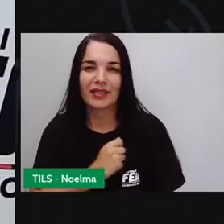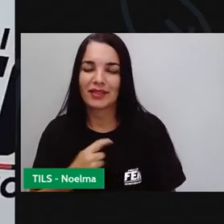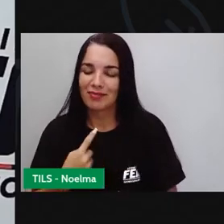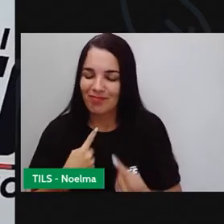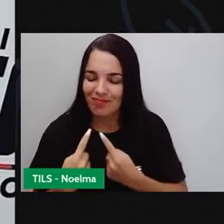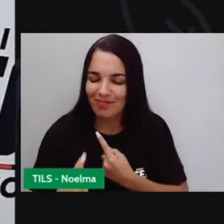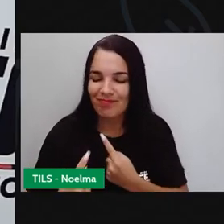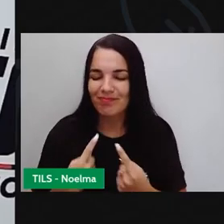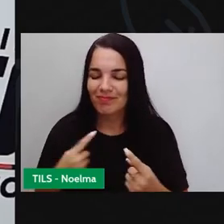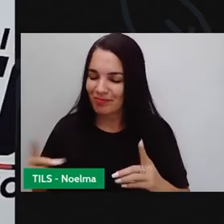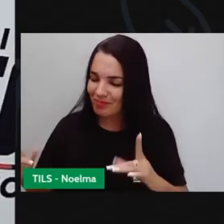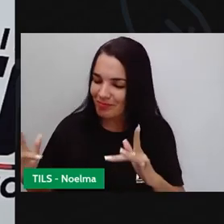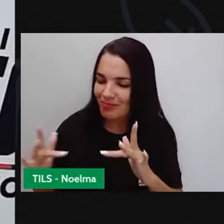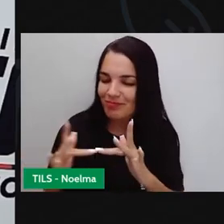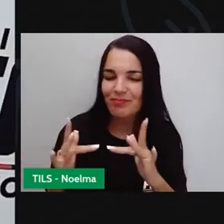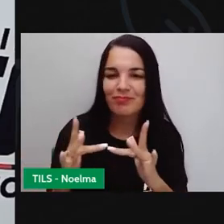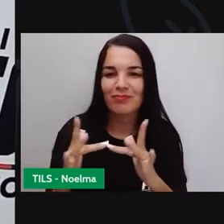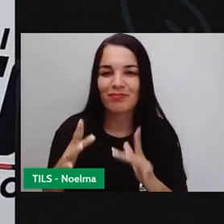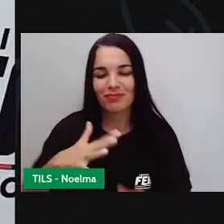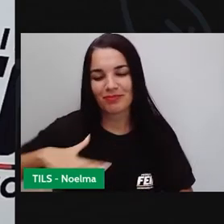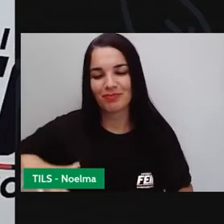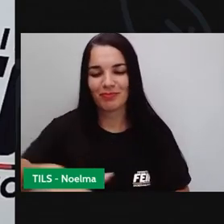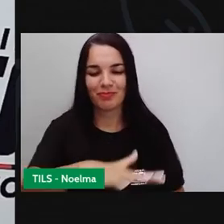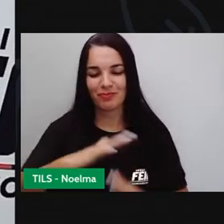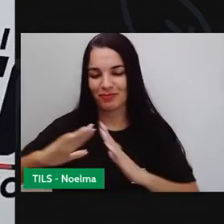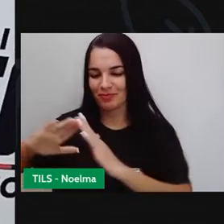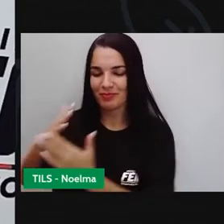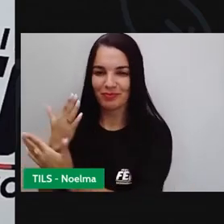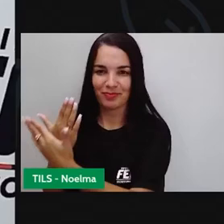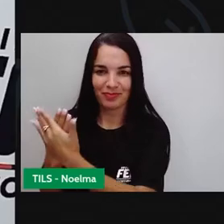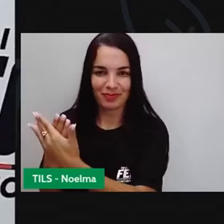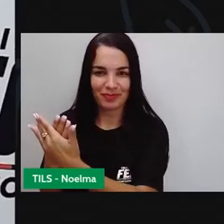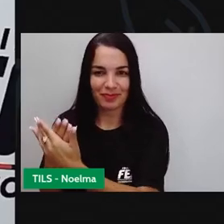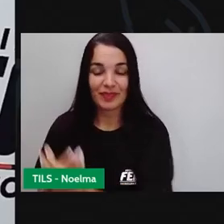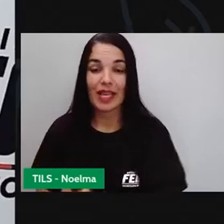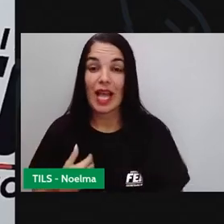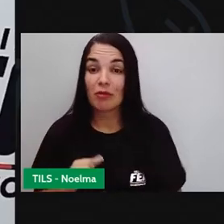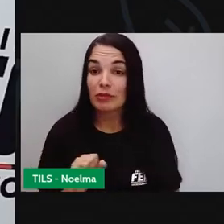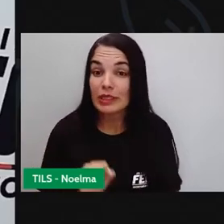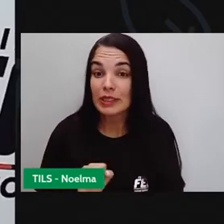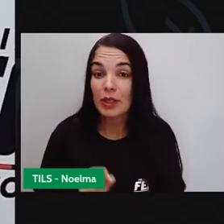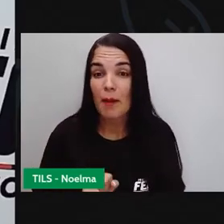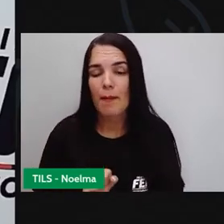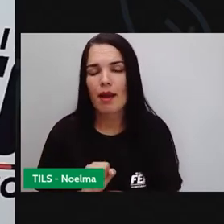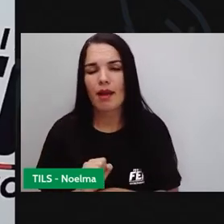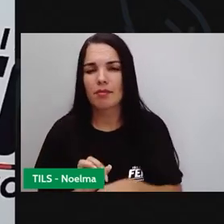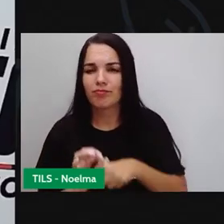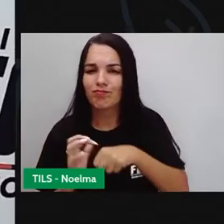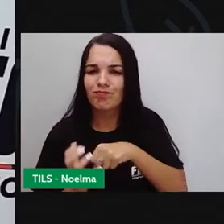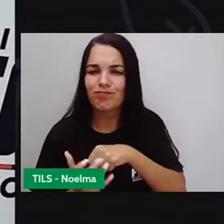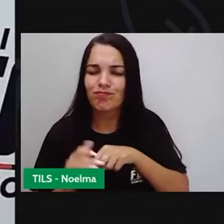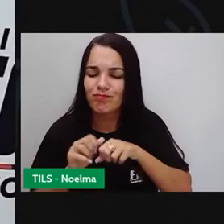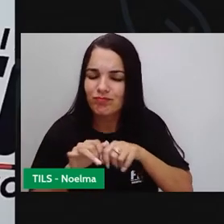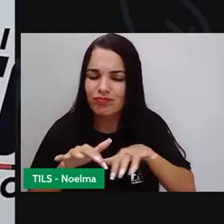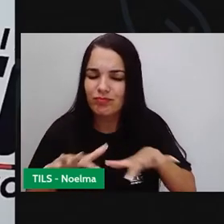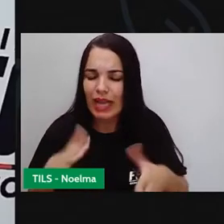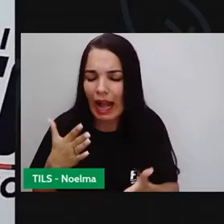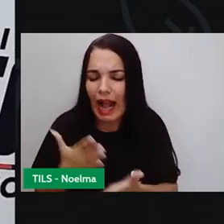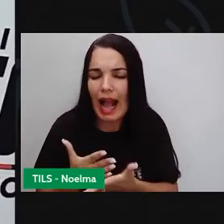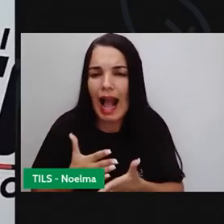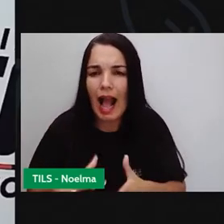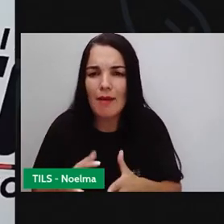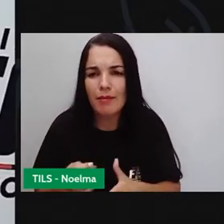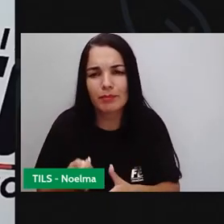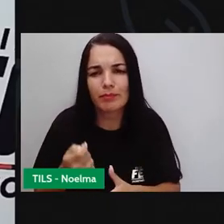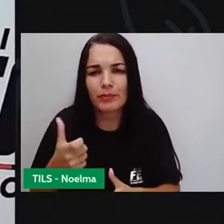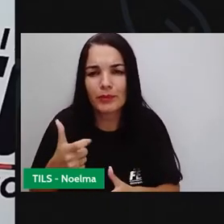relação no ambiente escolar. Espero que toda essa situação de pandemia se resolva logo para que